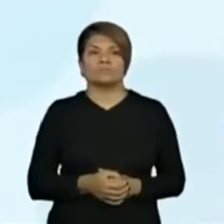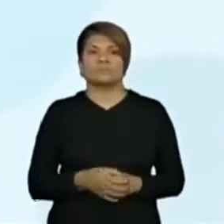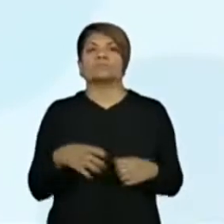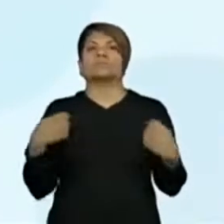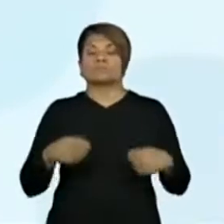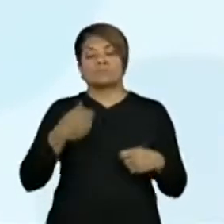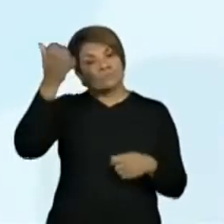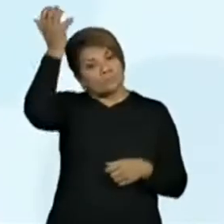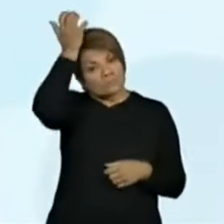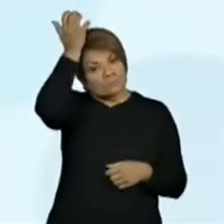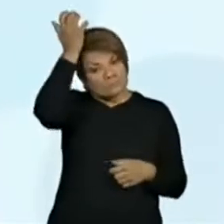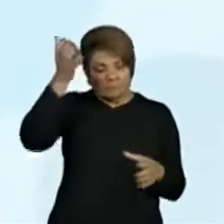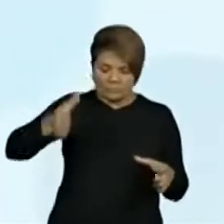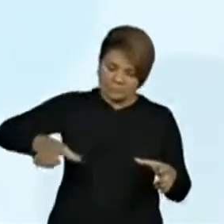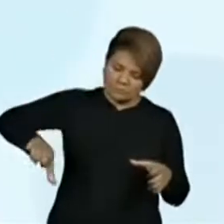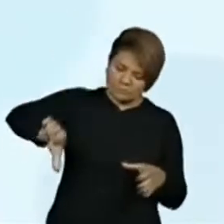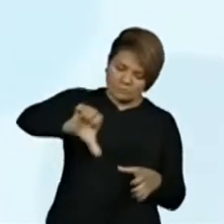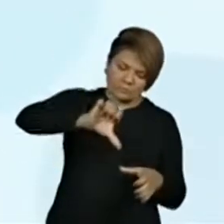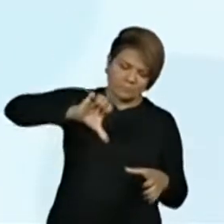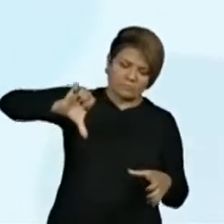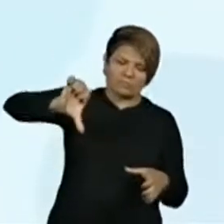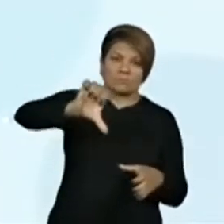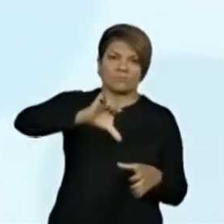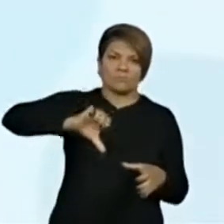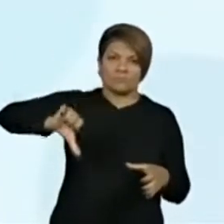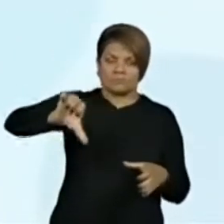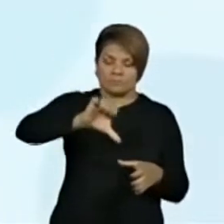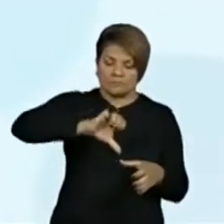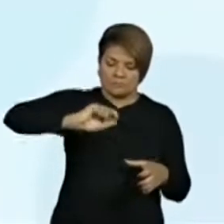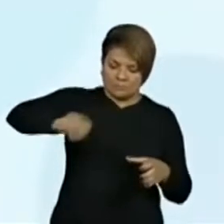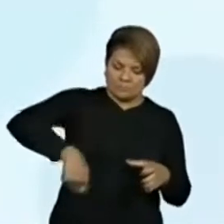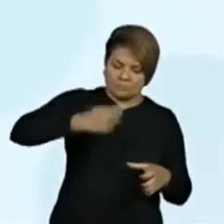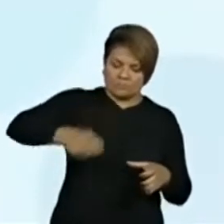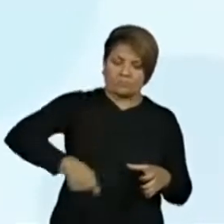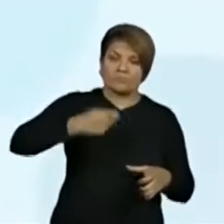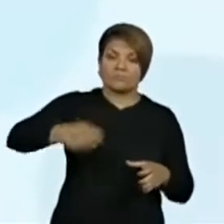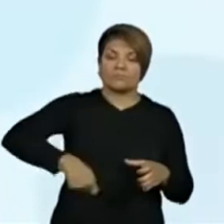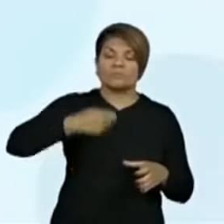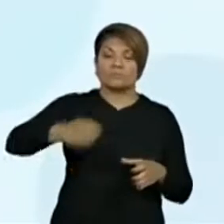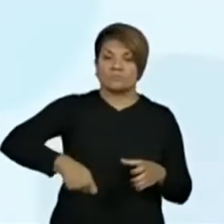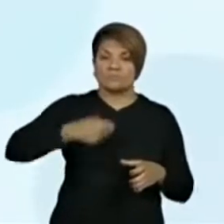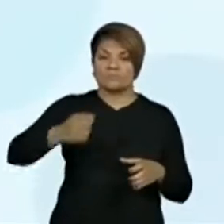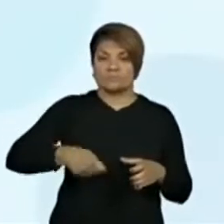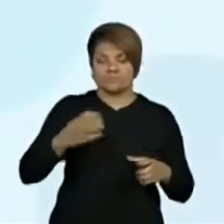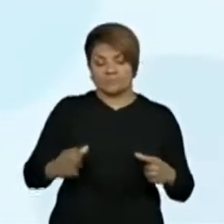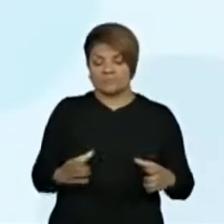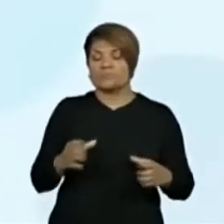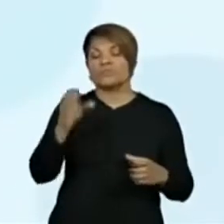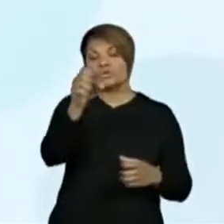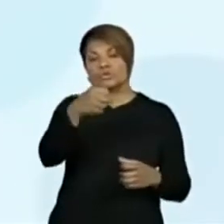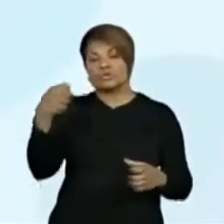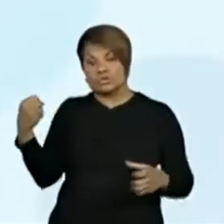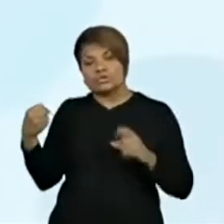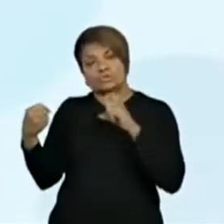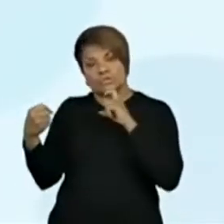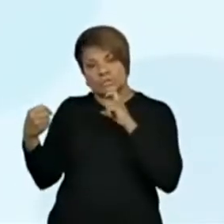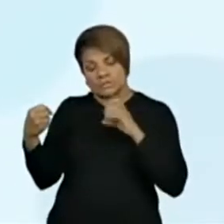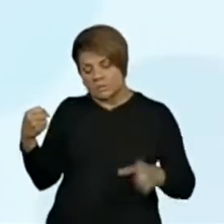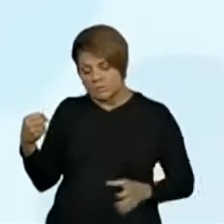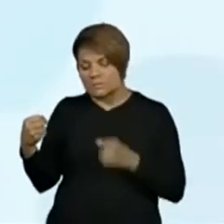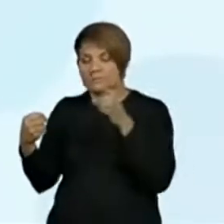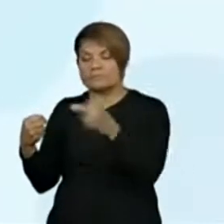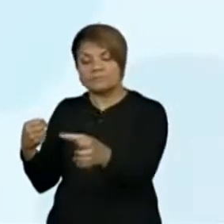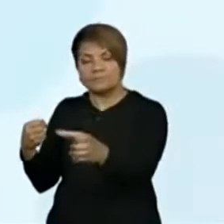Acrescente o leite condensado e misture. Leve à geladeira por duas horas.